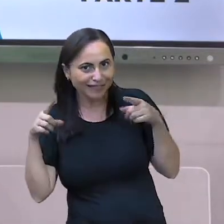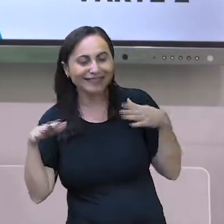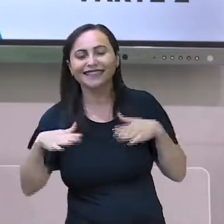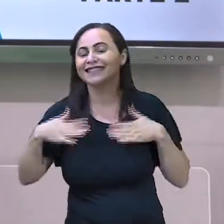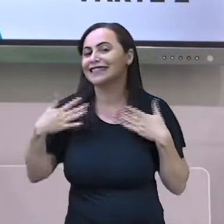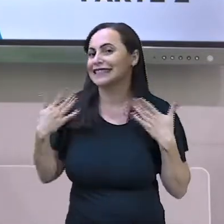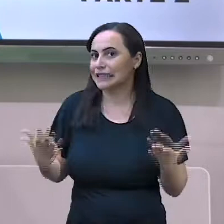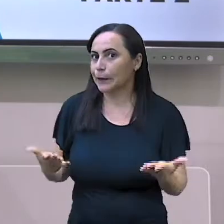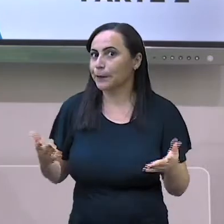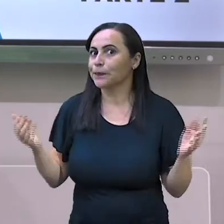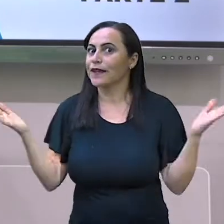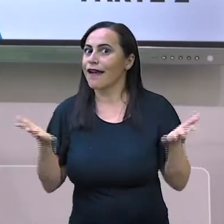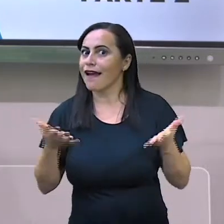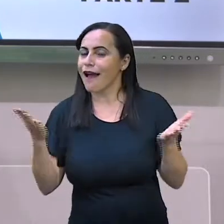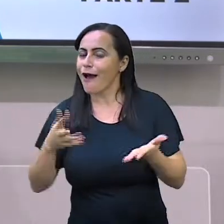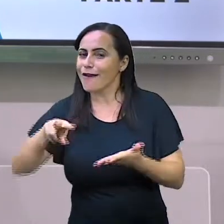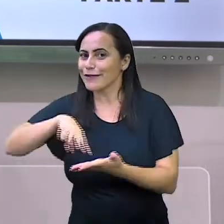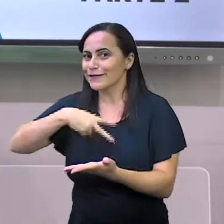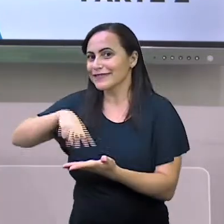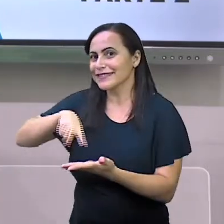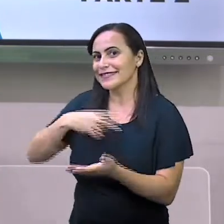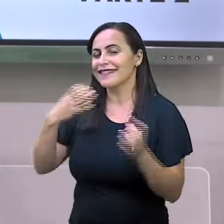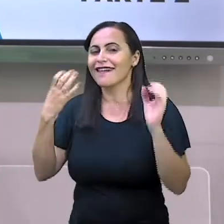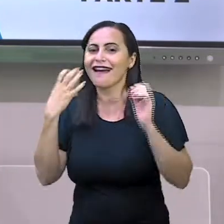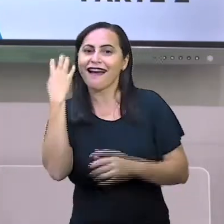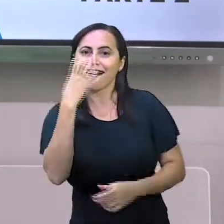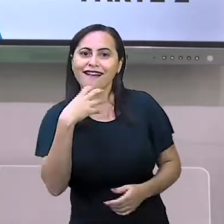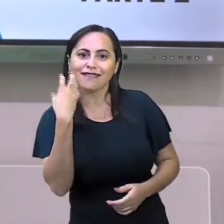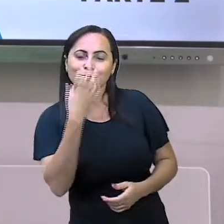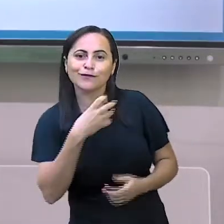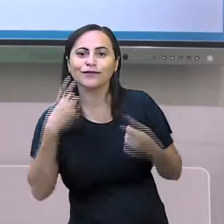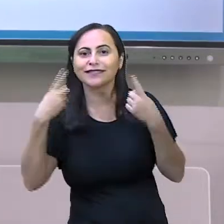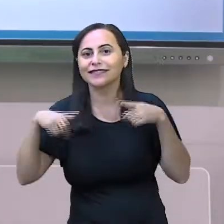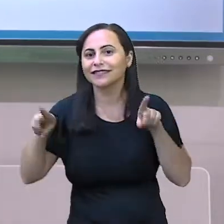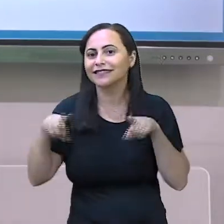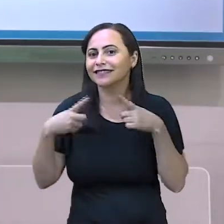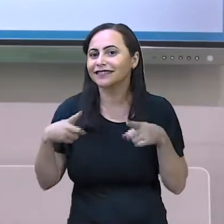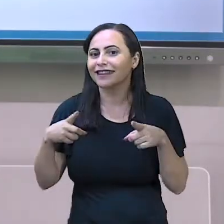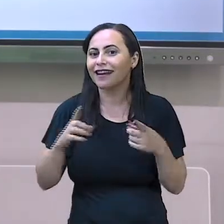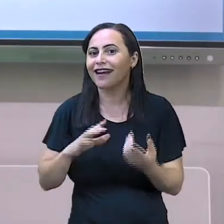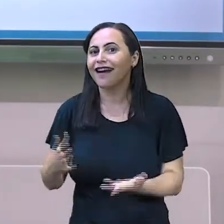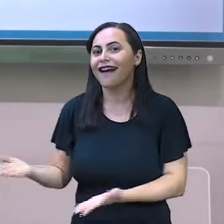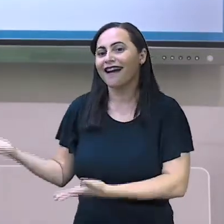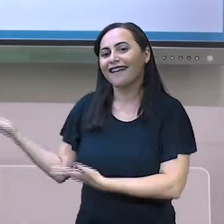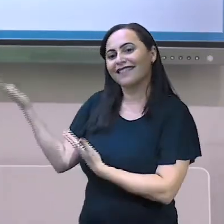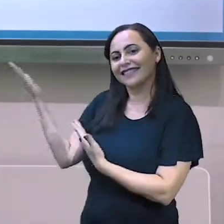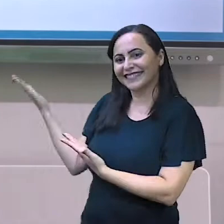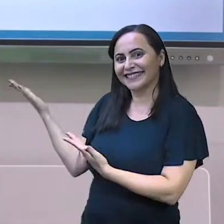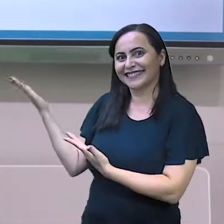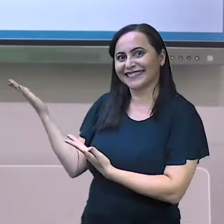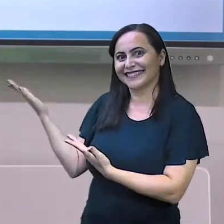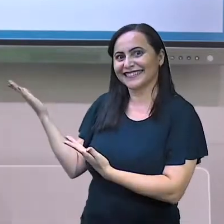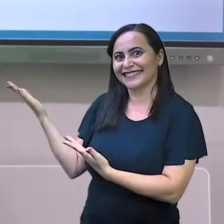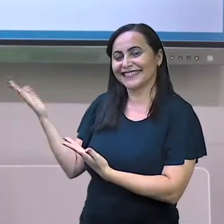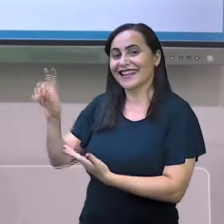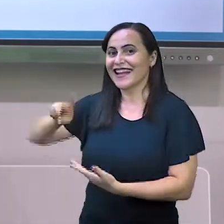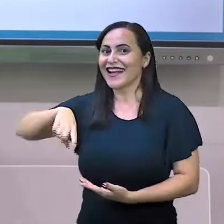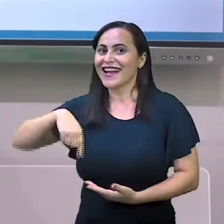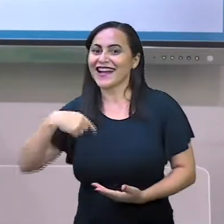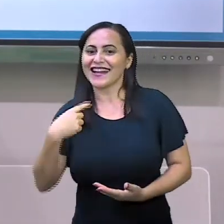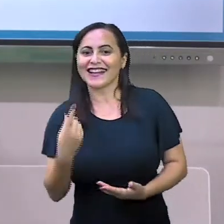cantar mais uma poesia de Vinicius de Moraes tcharam o